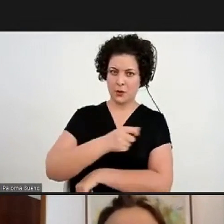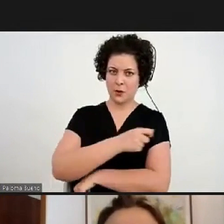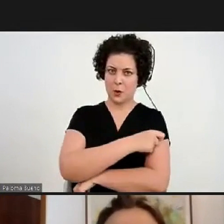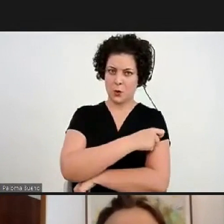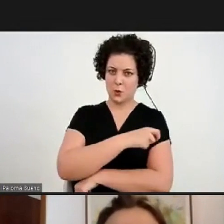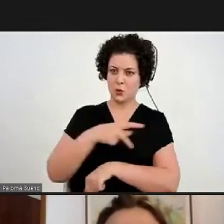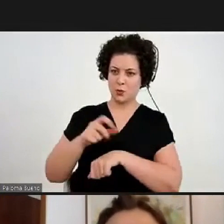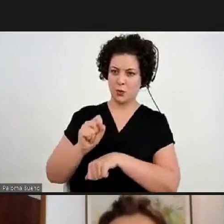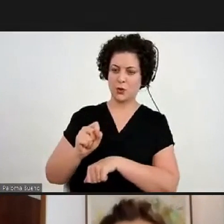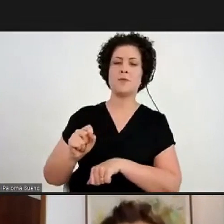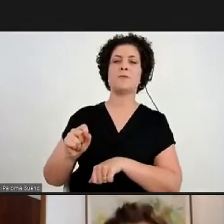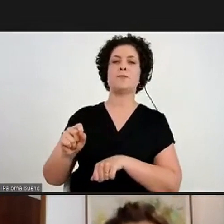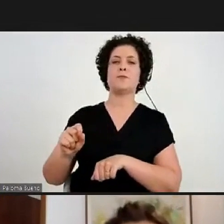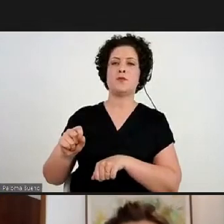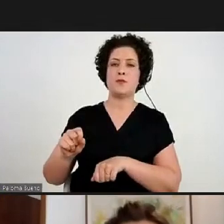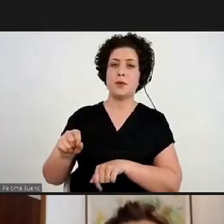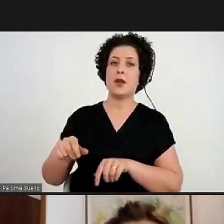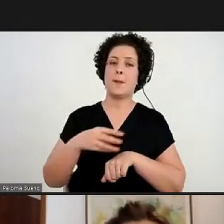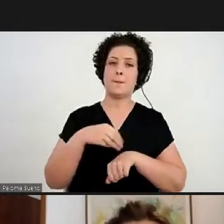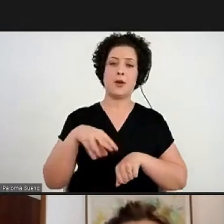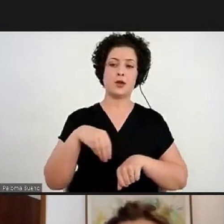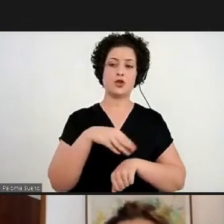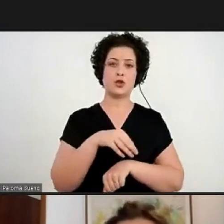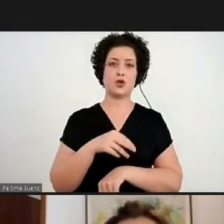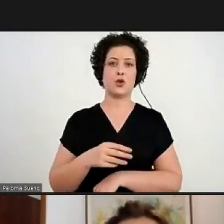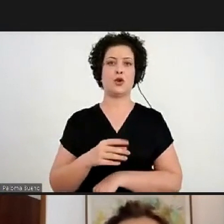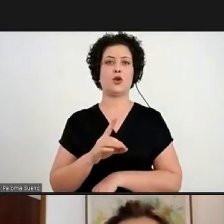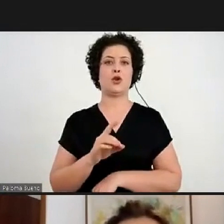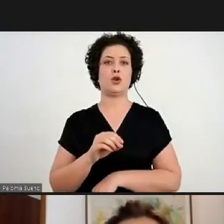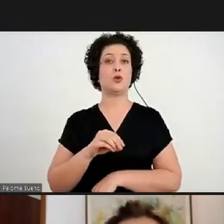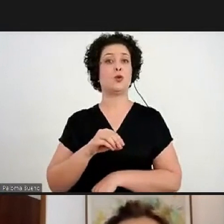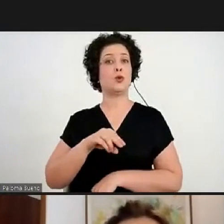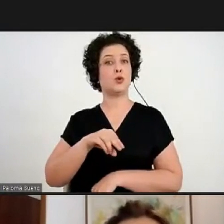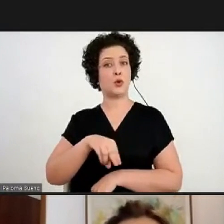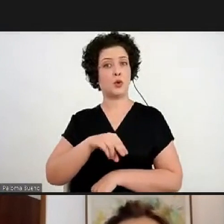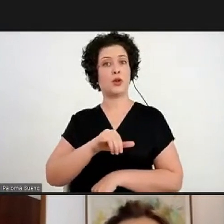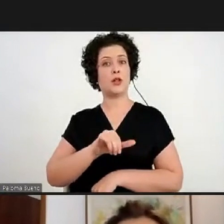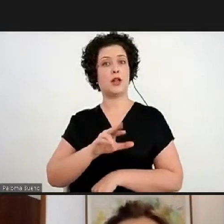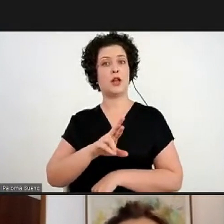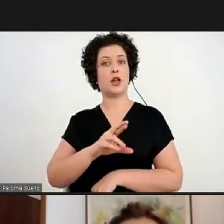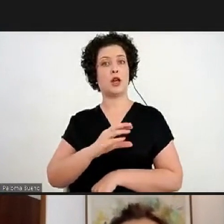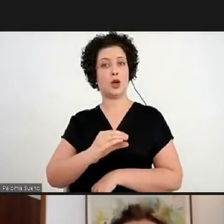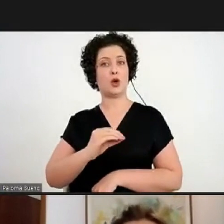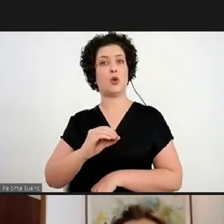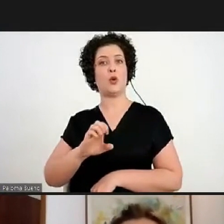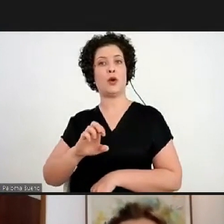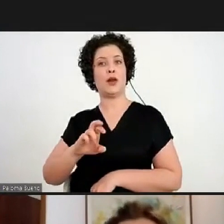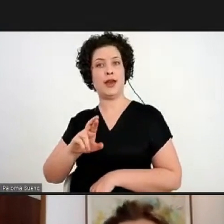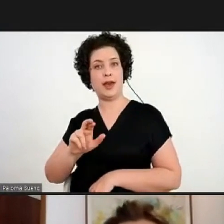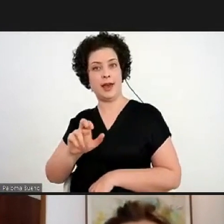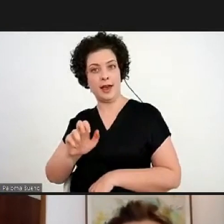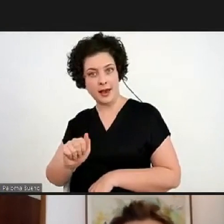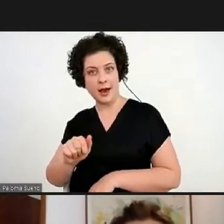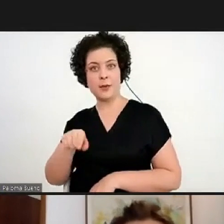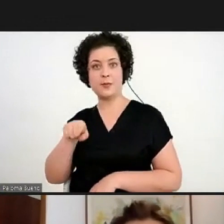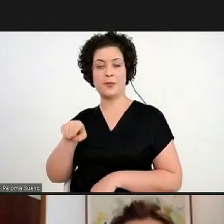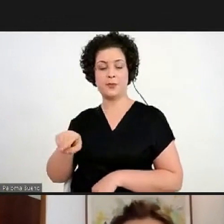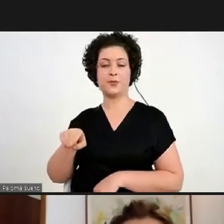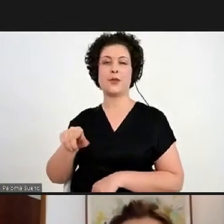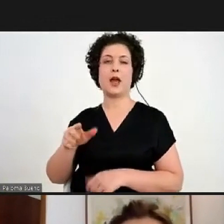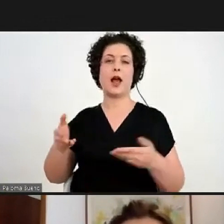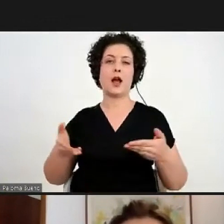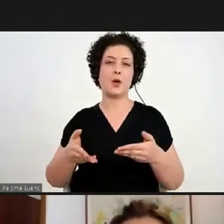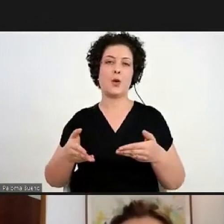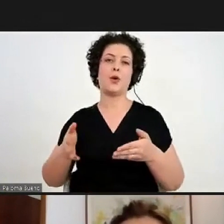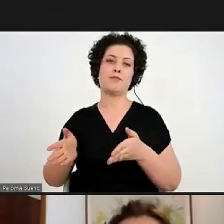e com a mediação de Doni Correia e estaremos, então, agora, passando a